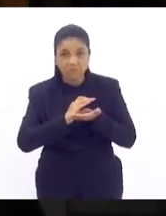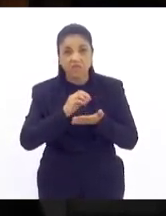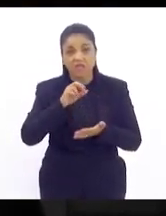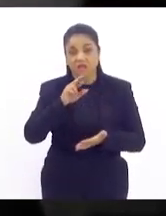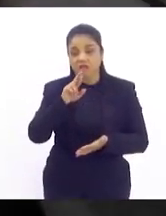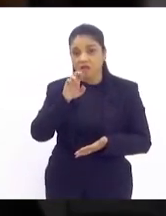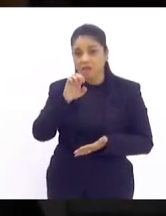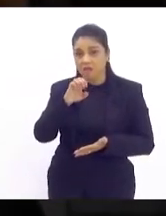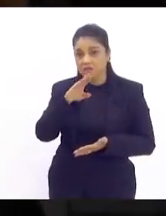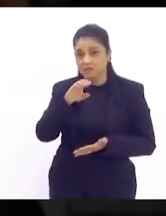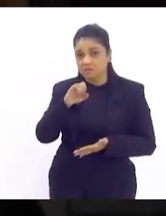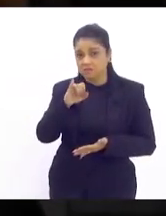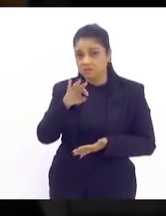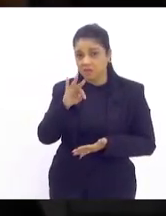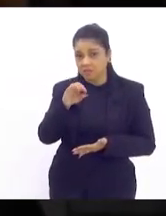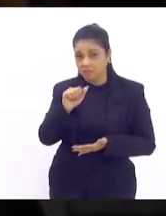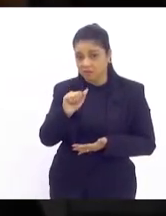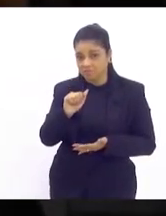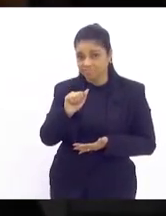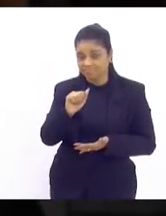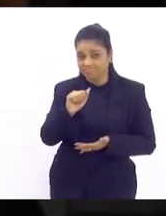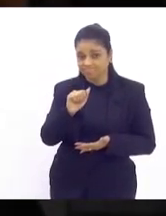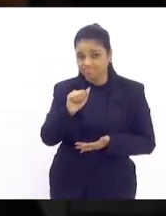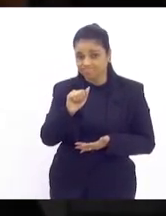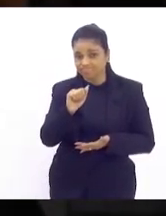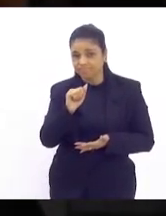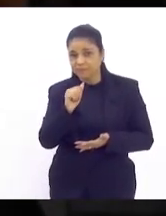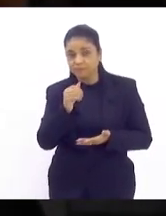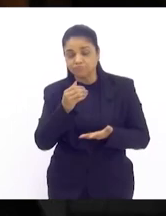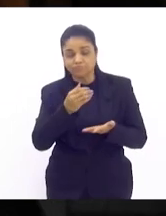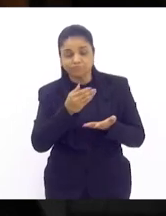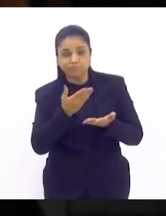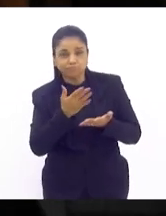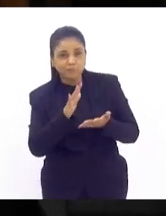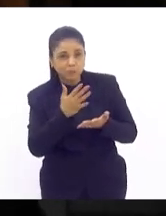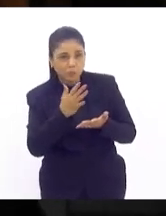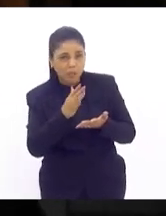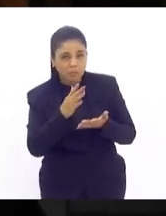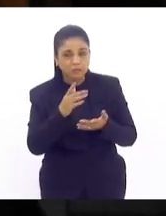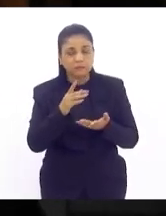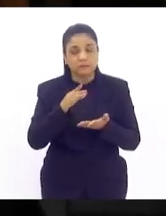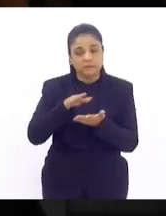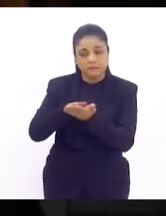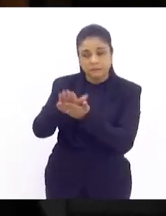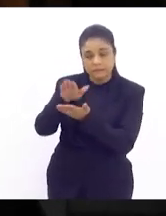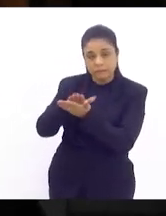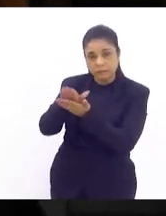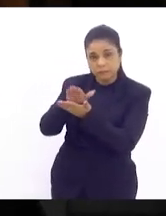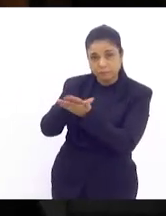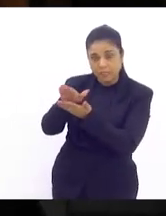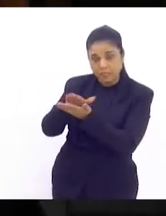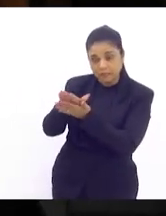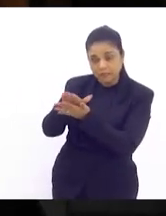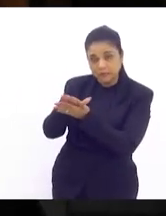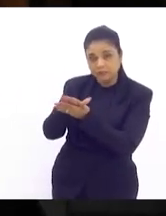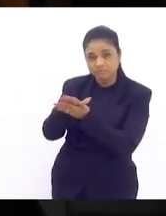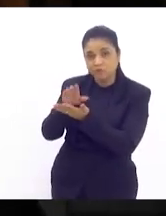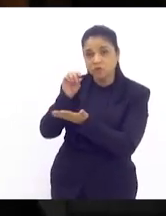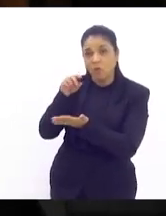estimadas e as despesas são fixadas fixadas